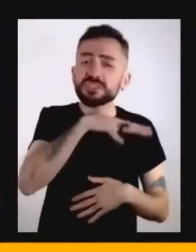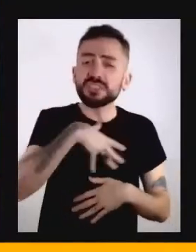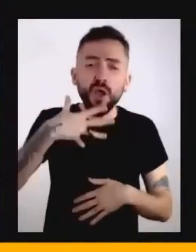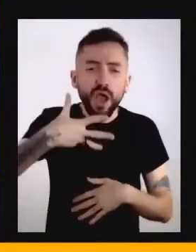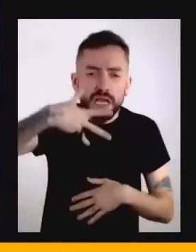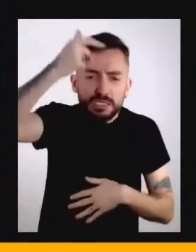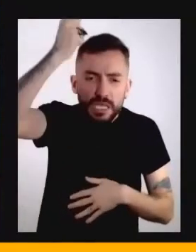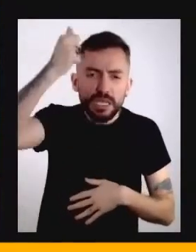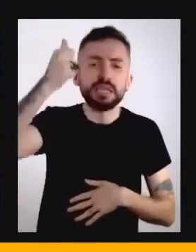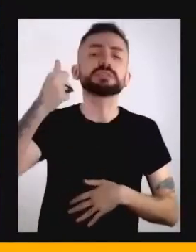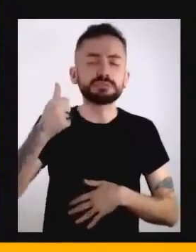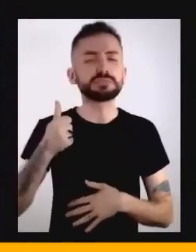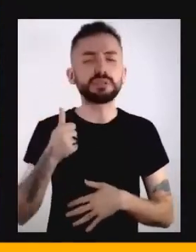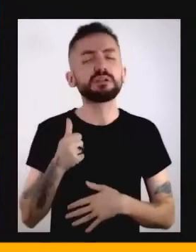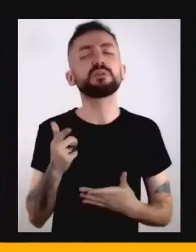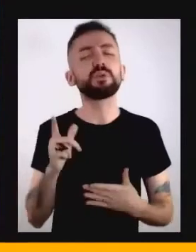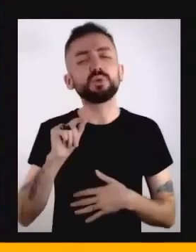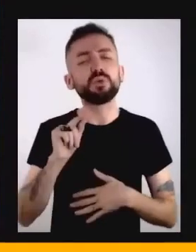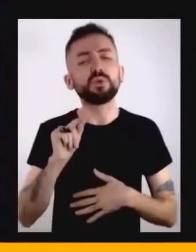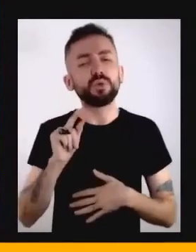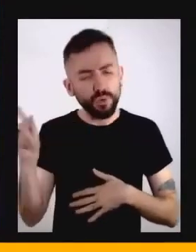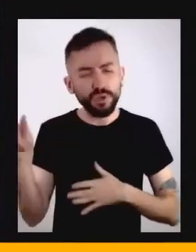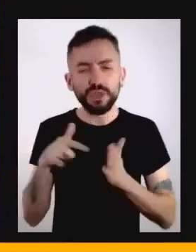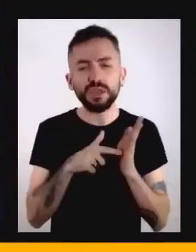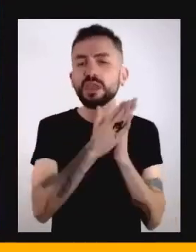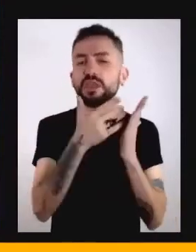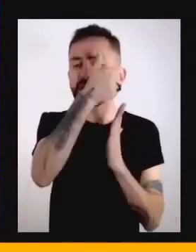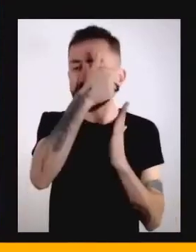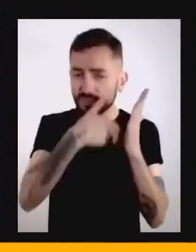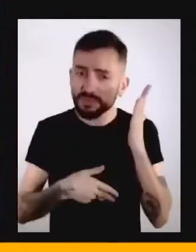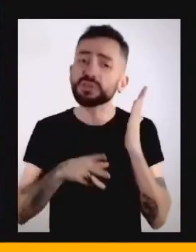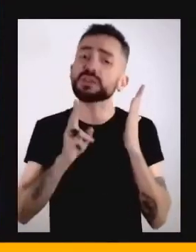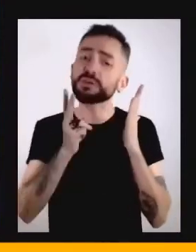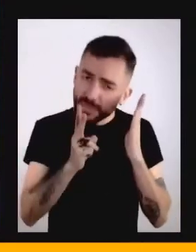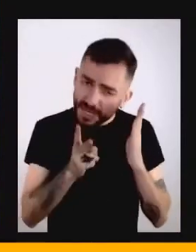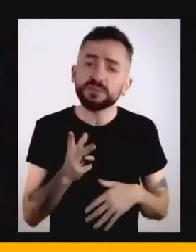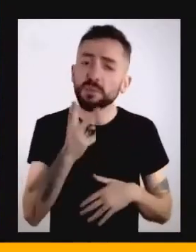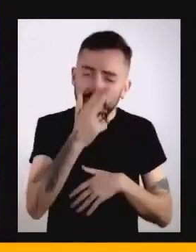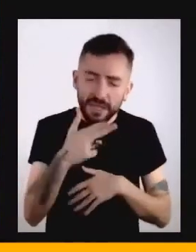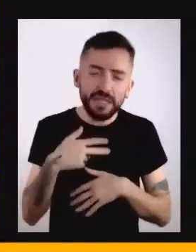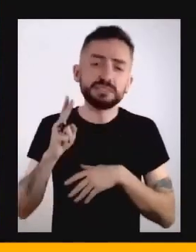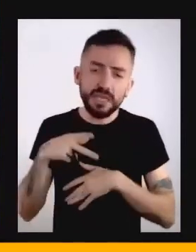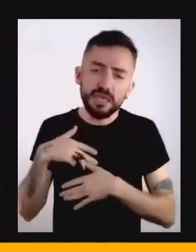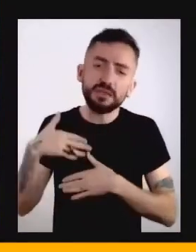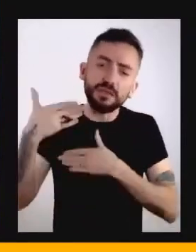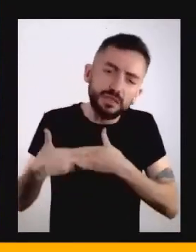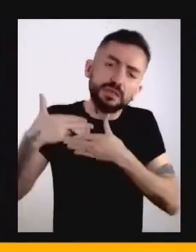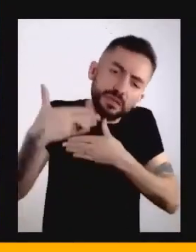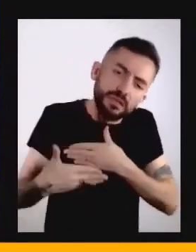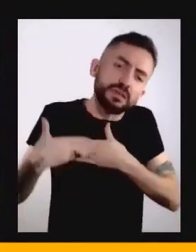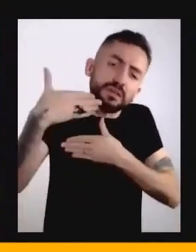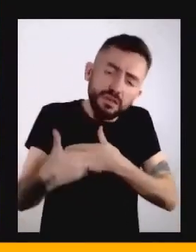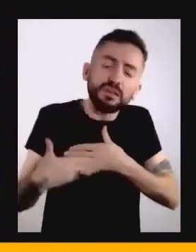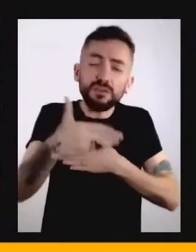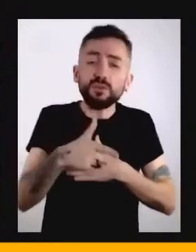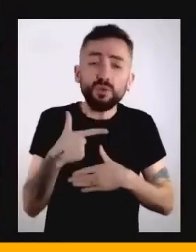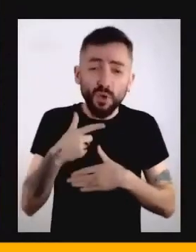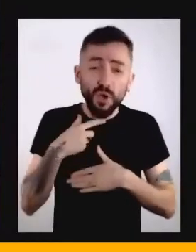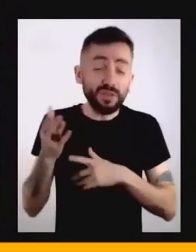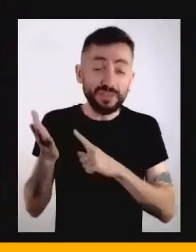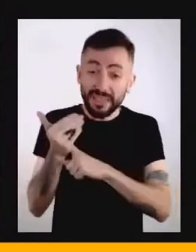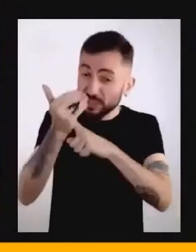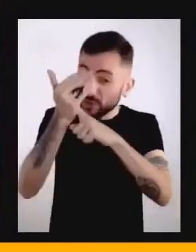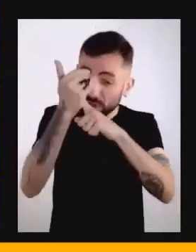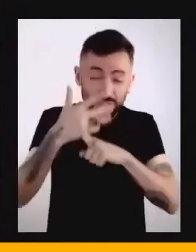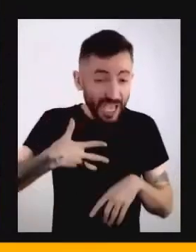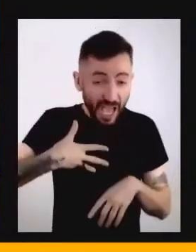em português, em que ele fala desse ciclo que se retroalimenta em que a gente vive movimentos de aceleração tecnológica,